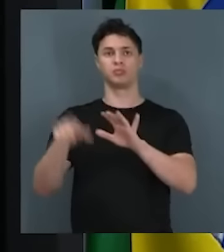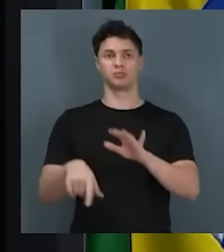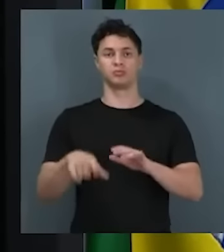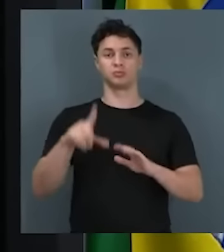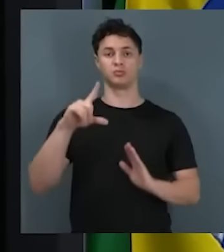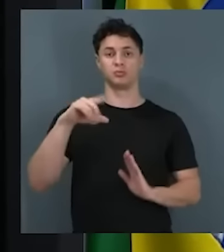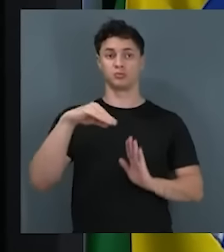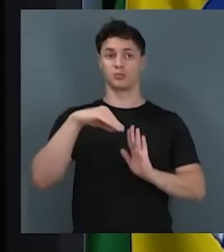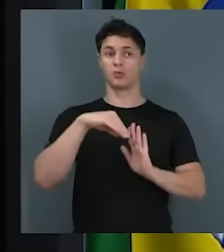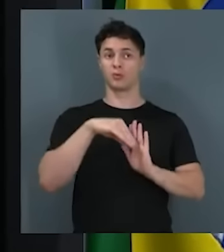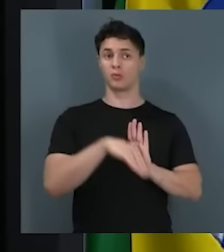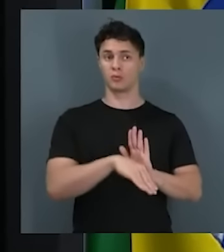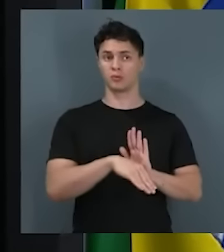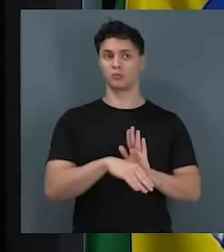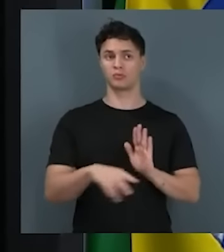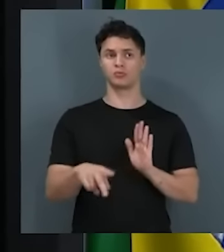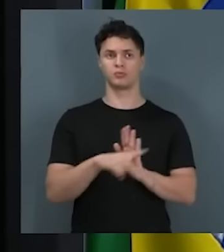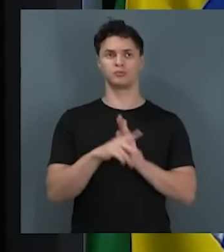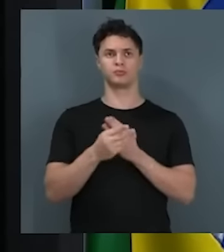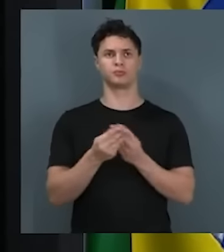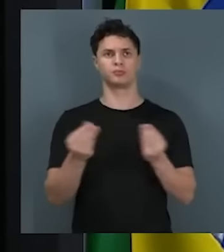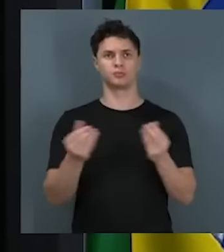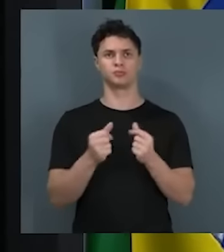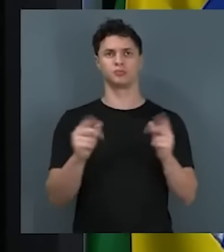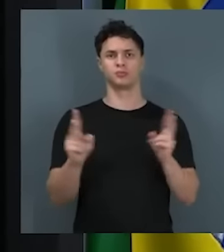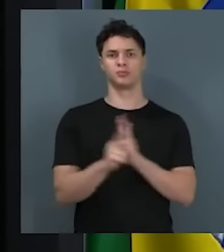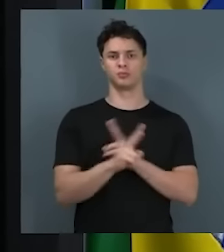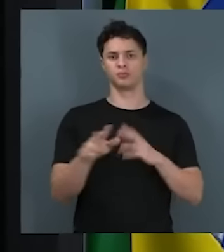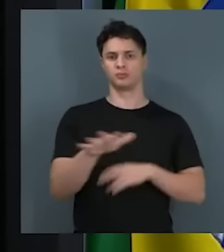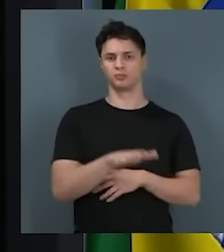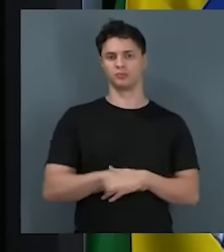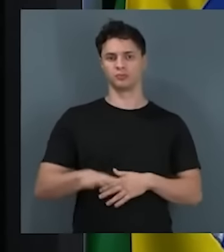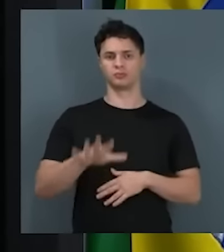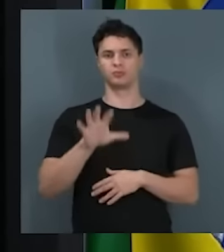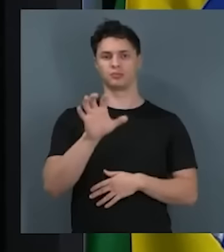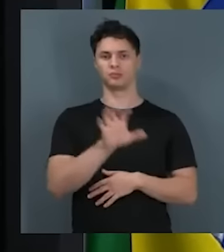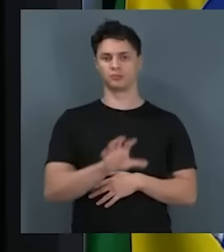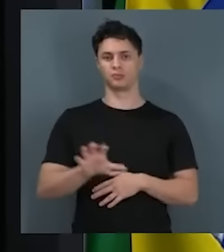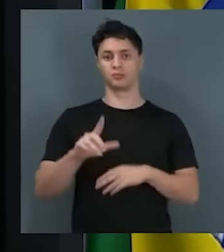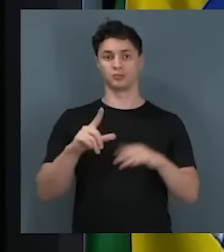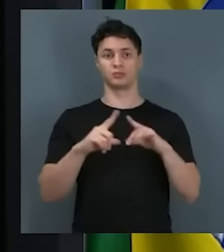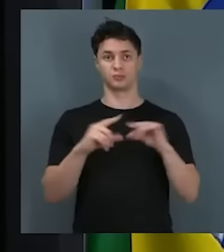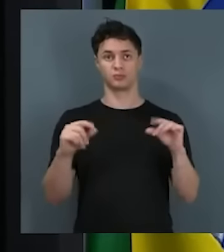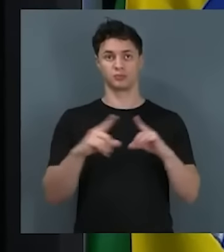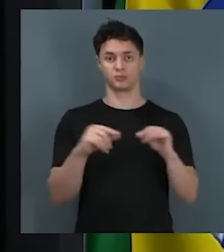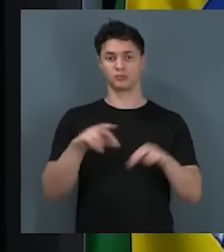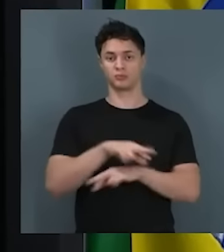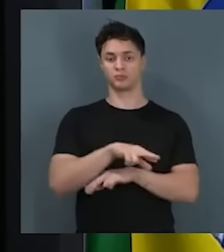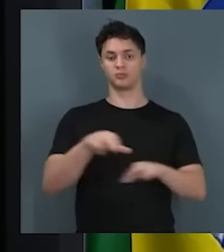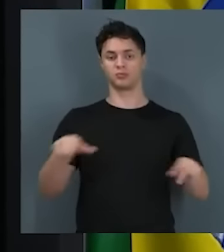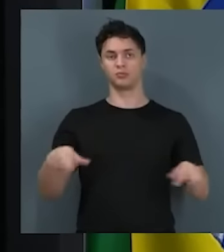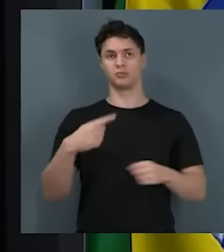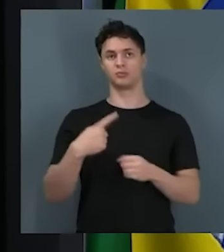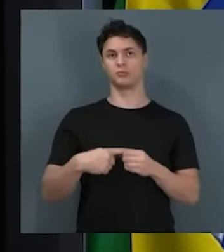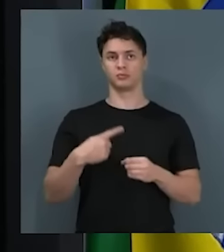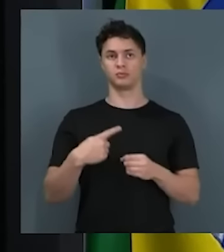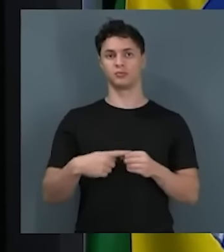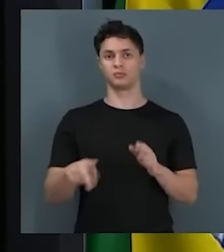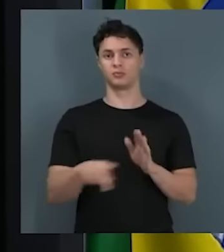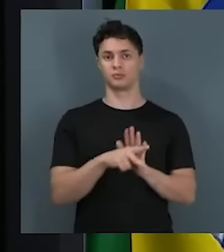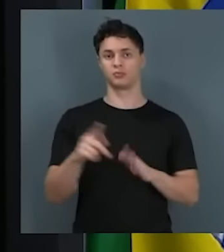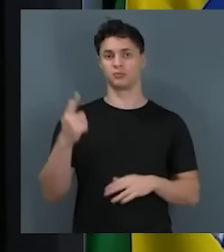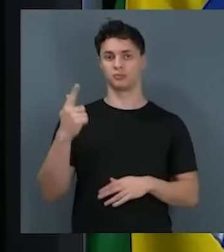vertiginosa na qualidade do ar nas regiões centrais. Brasília e diversas cidades de